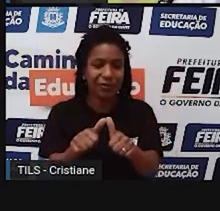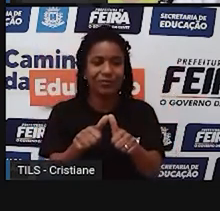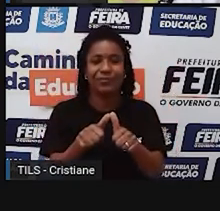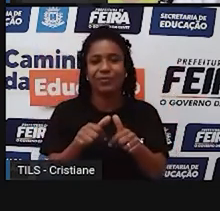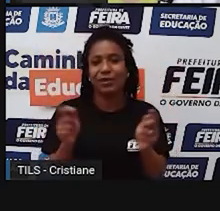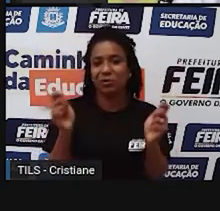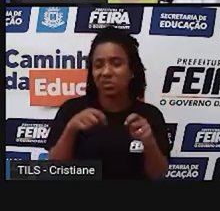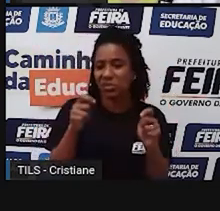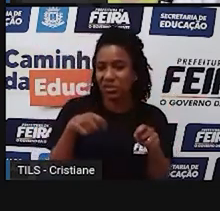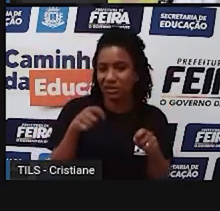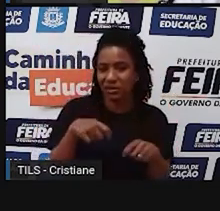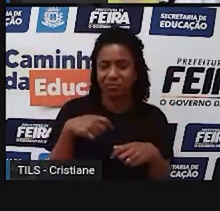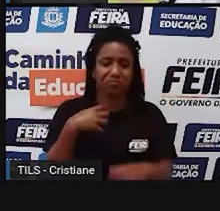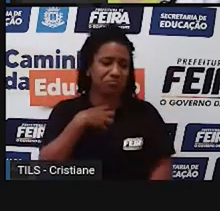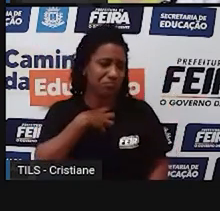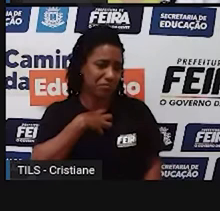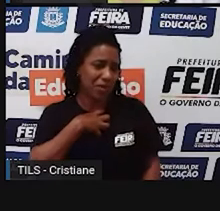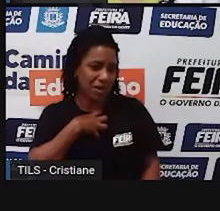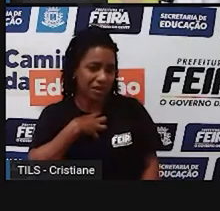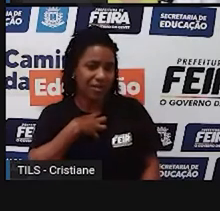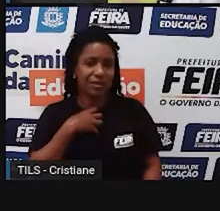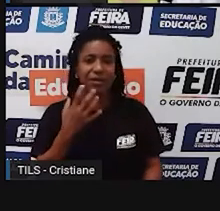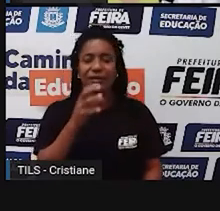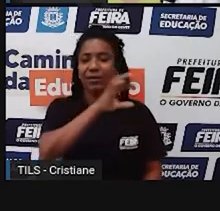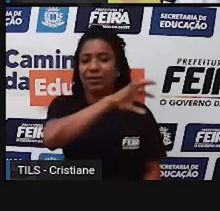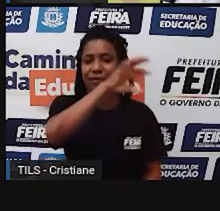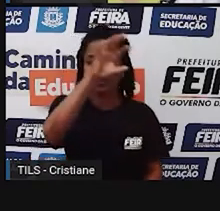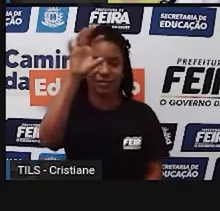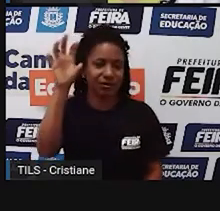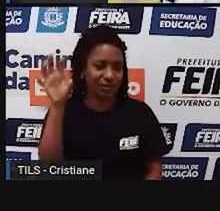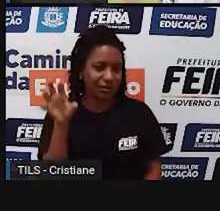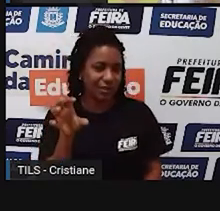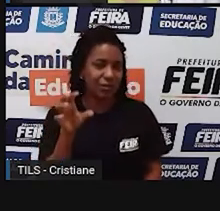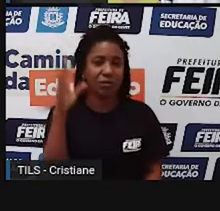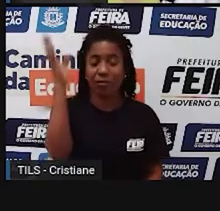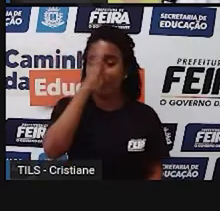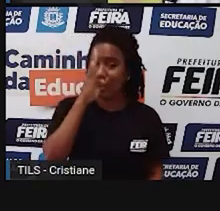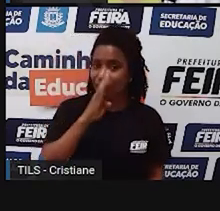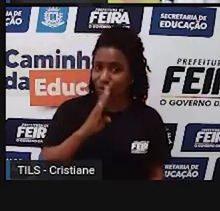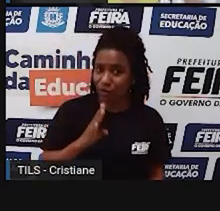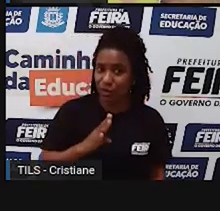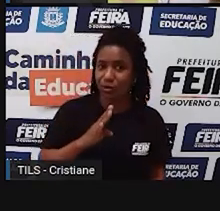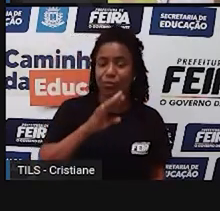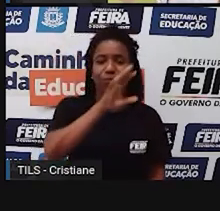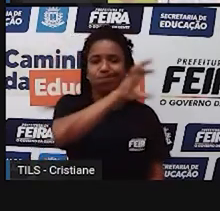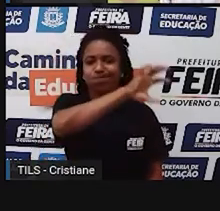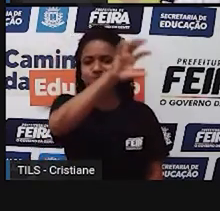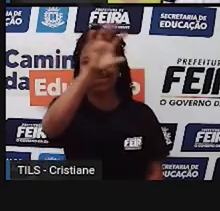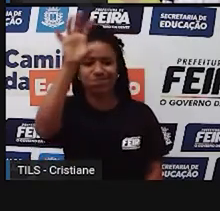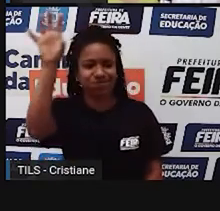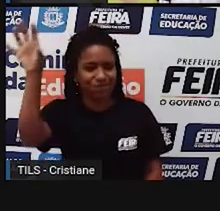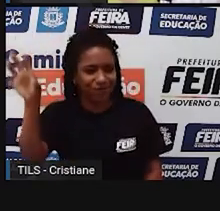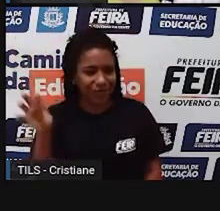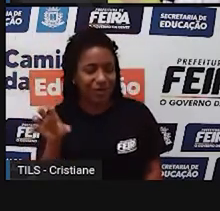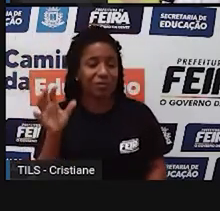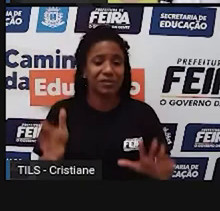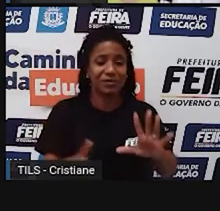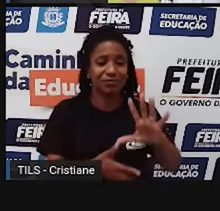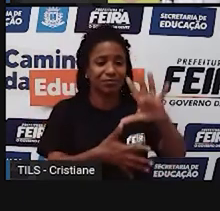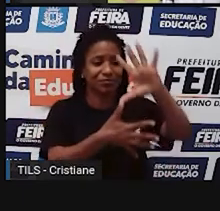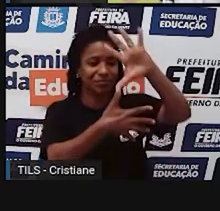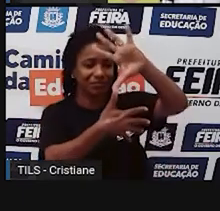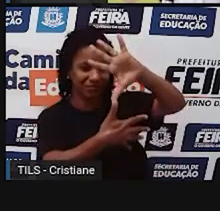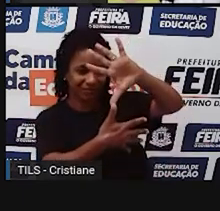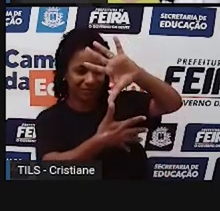aqui também Bahia, dois pontos, meso-regiões, ou Brasil, divisão regional, continente americano, o for.